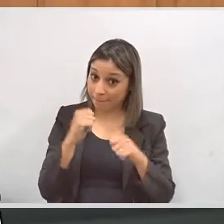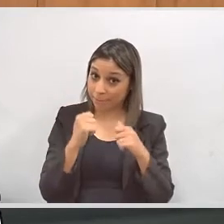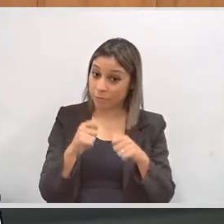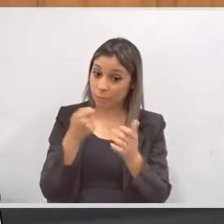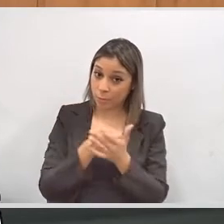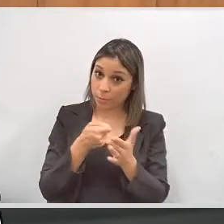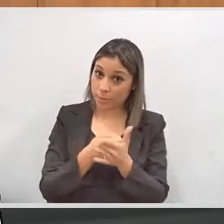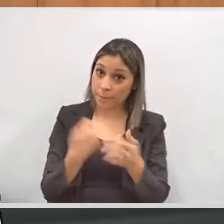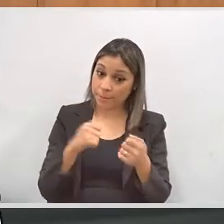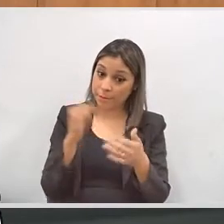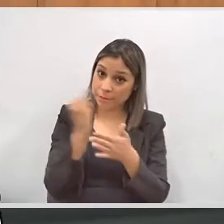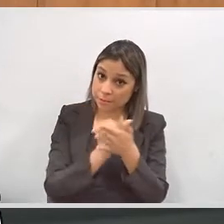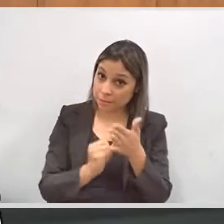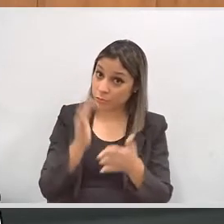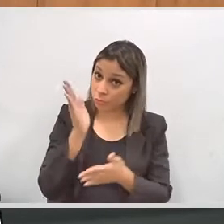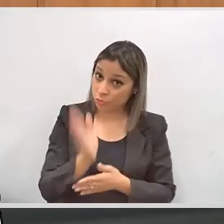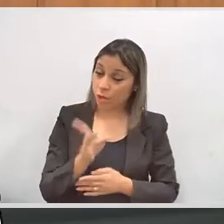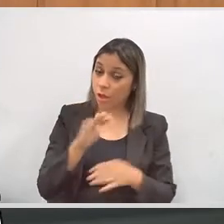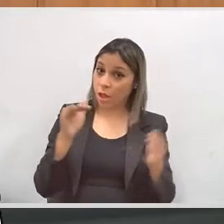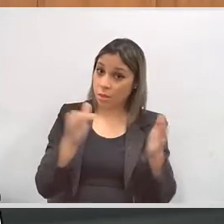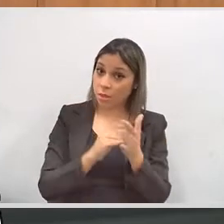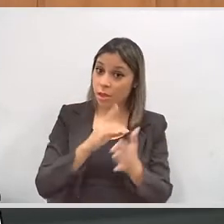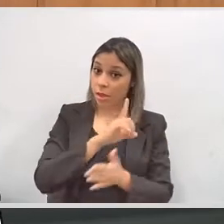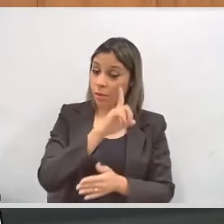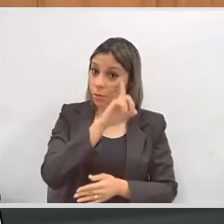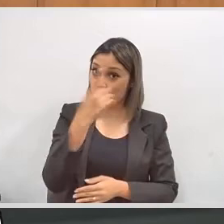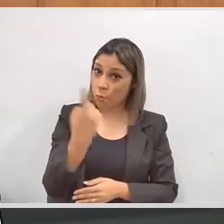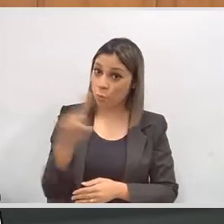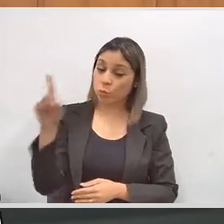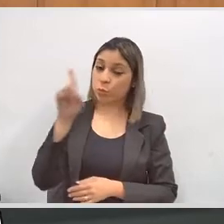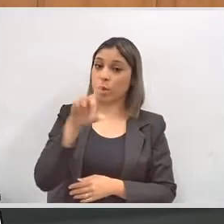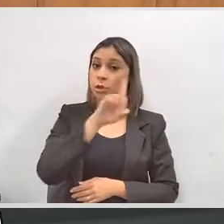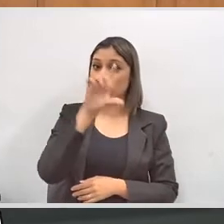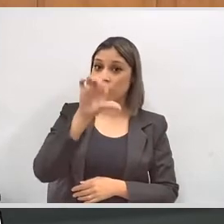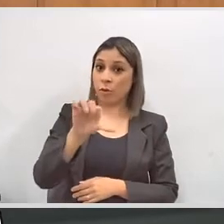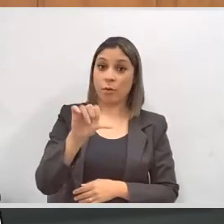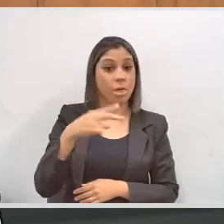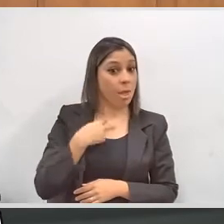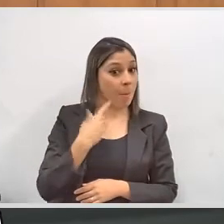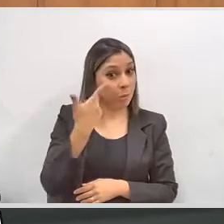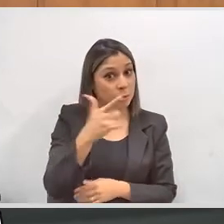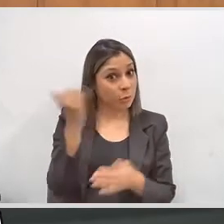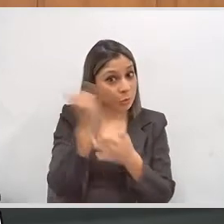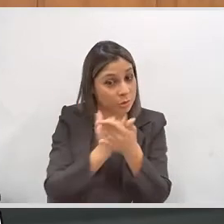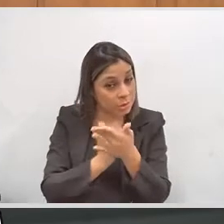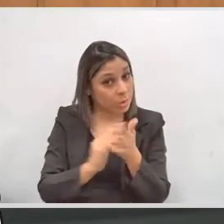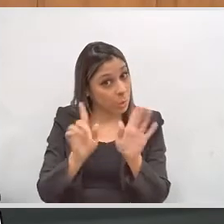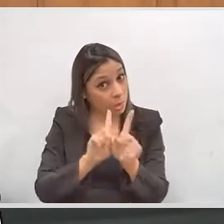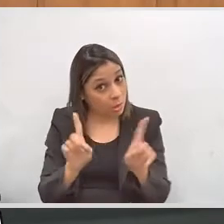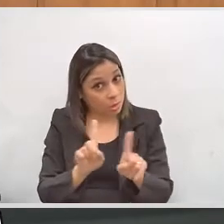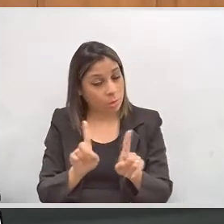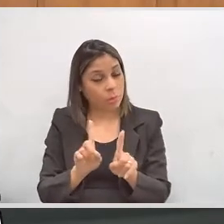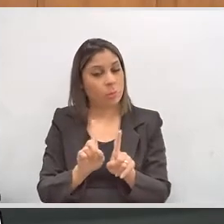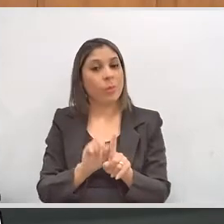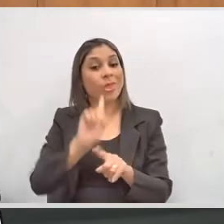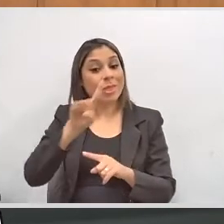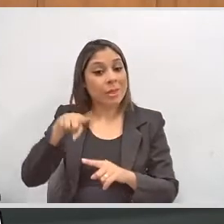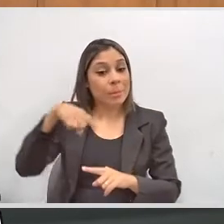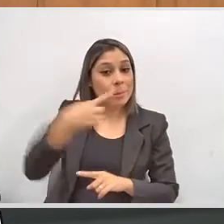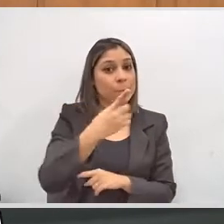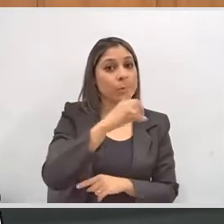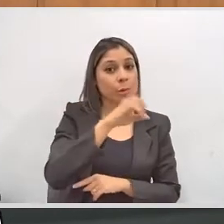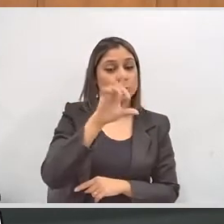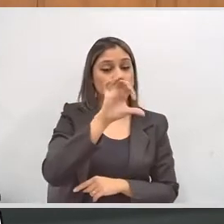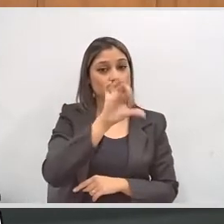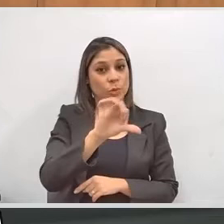frisar, o eleitor tem que estar inscrito, ele não terá nova oportunidade de inscrição após o dia 9, ele terá uma